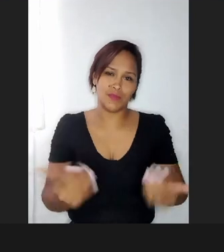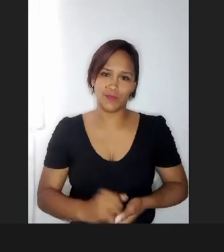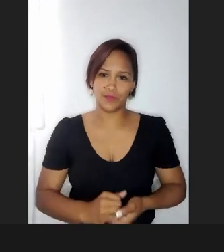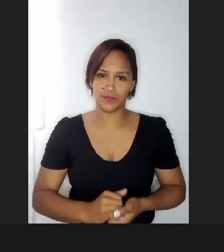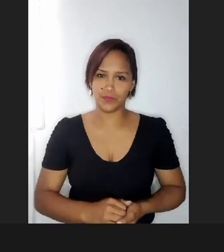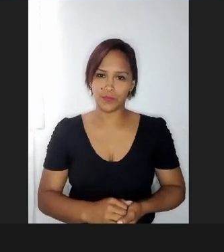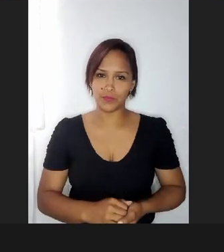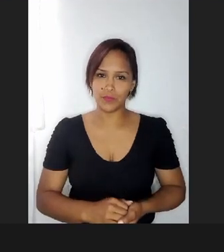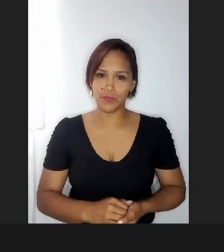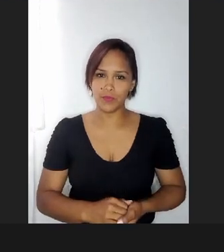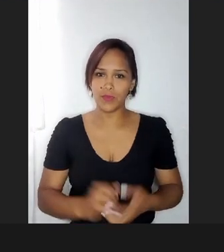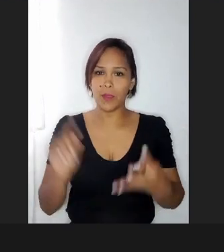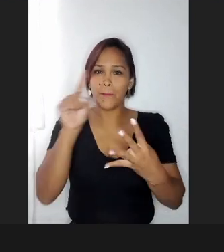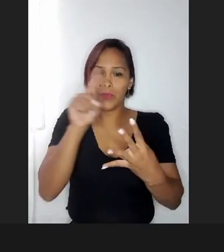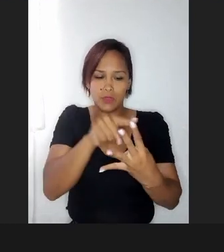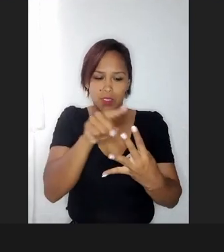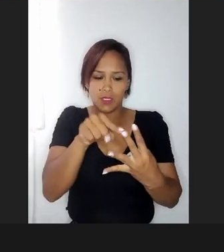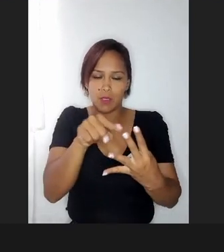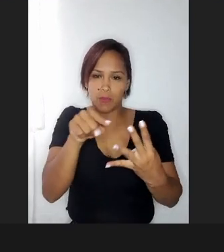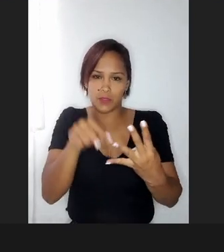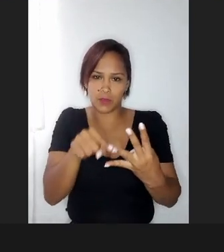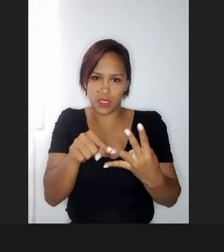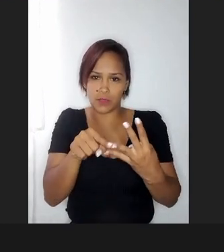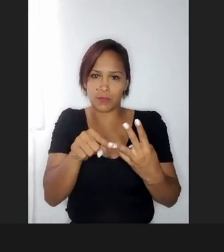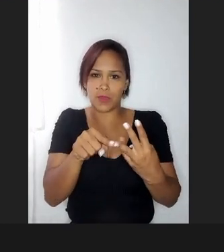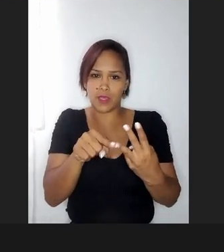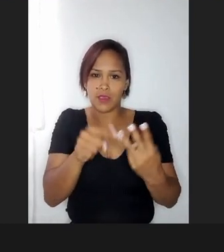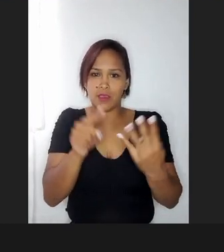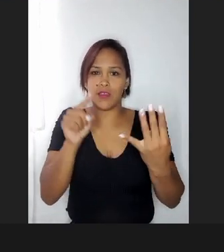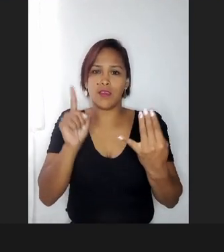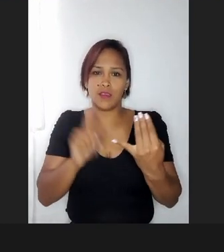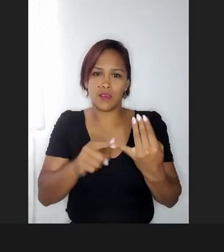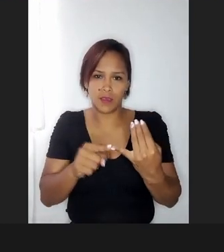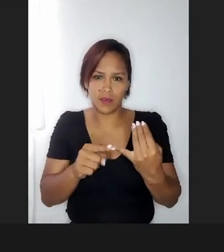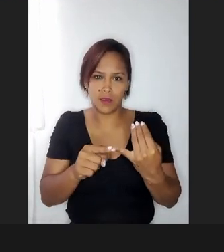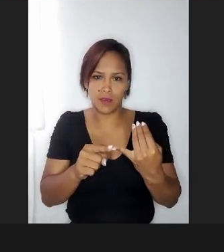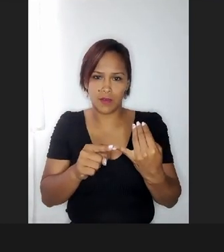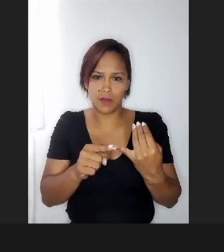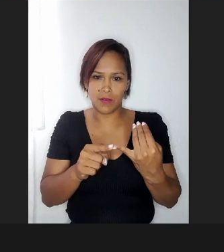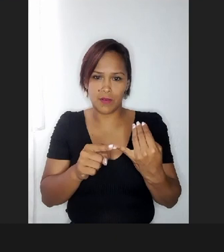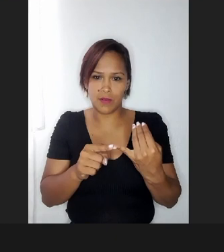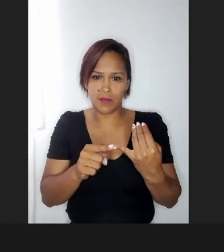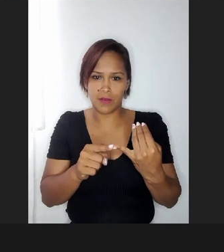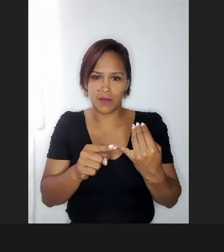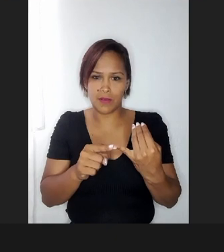ver, aí tem a proteção, proximidade, play, e lembra, aí para mim,